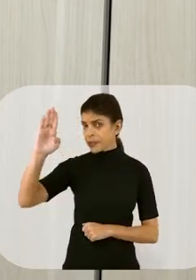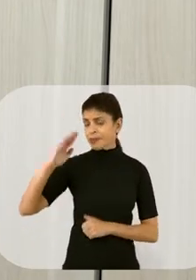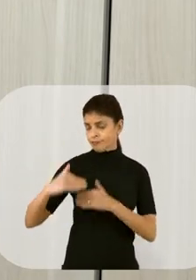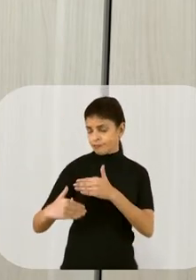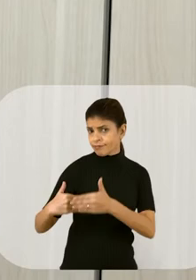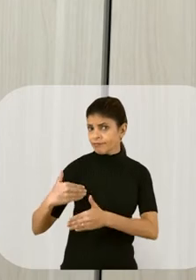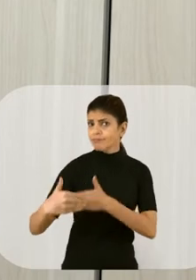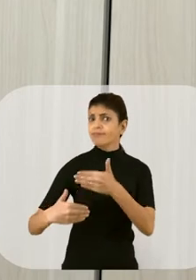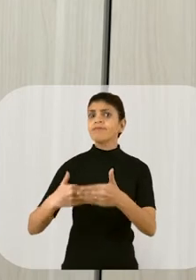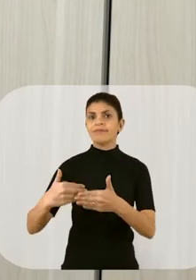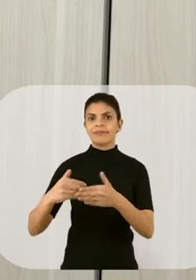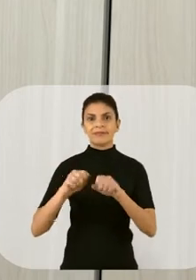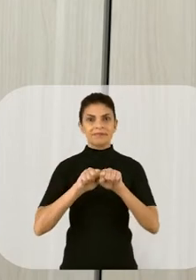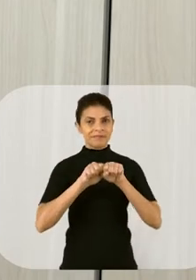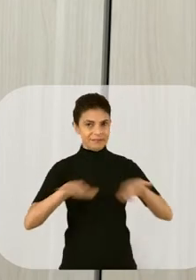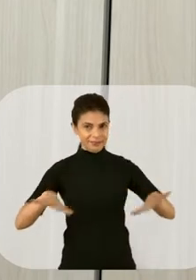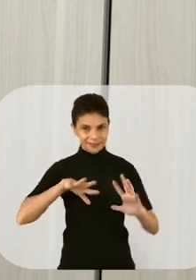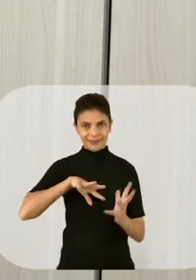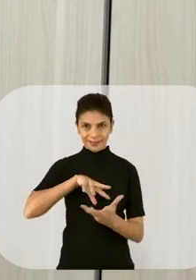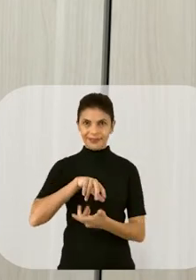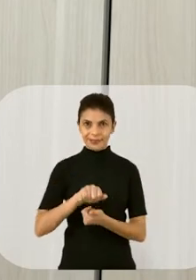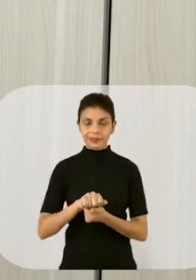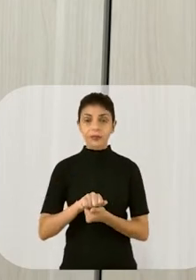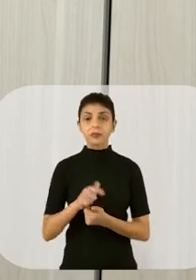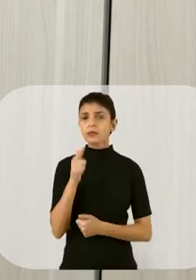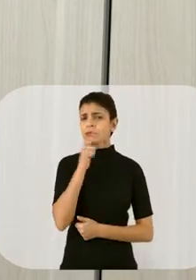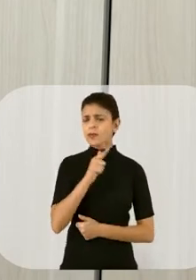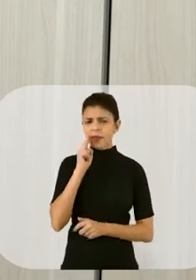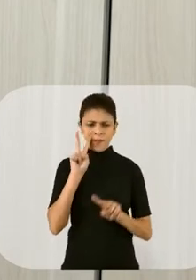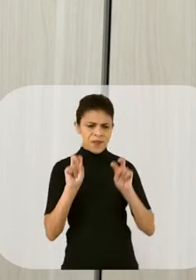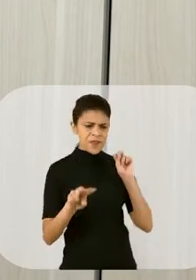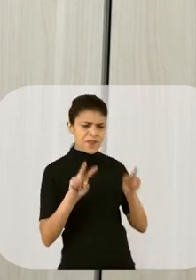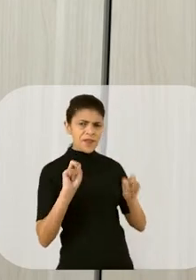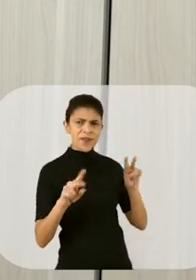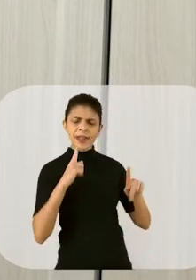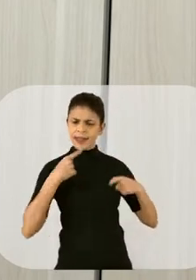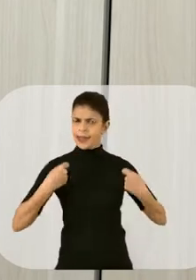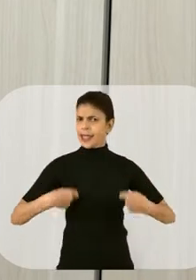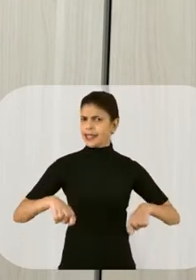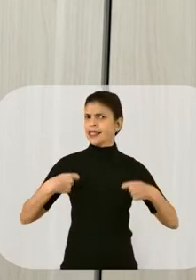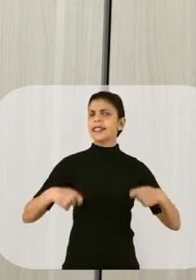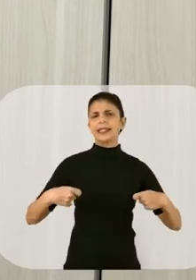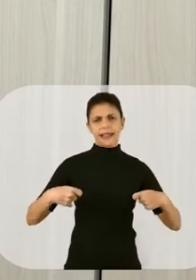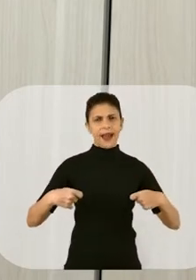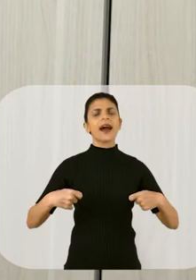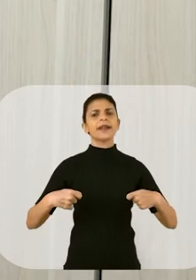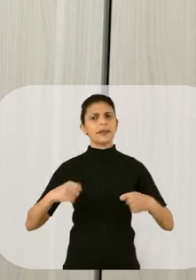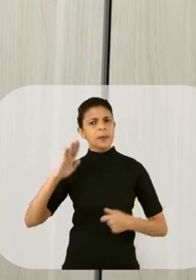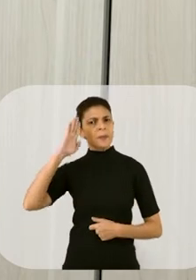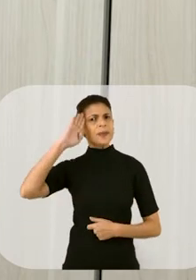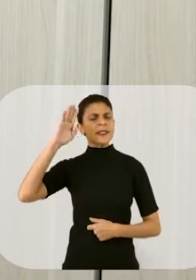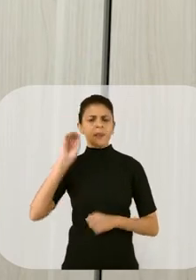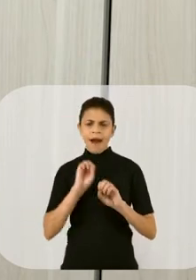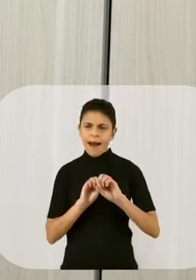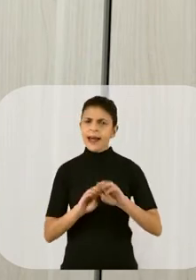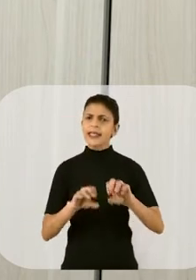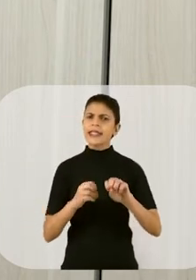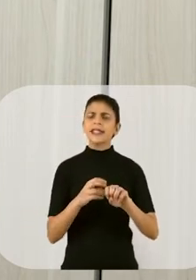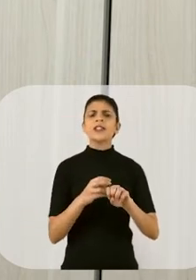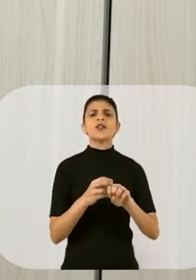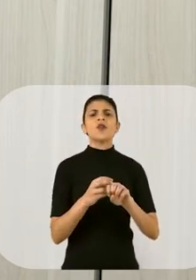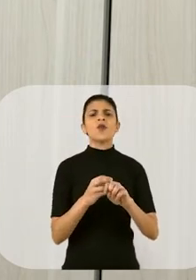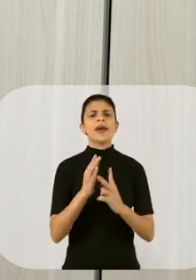principalmente a partir da pandemia, a gente viu muita necessidade absoluta desse